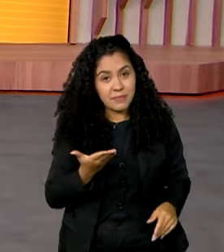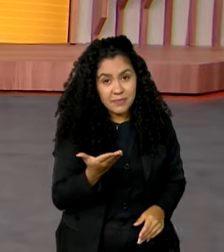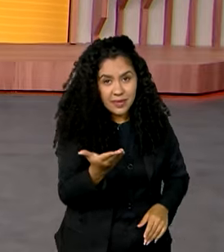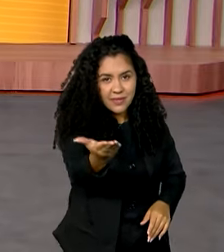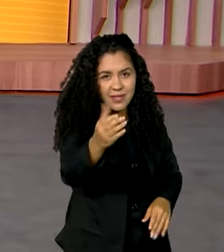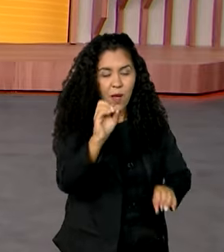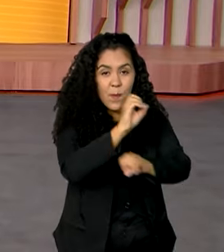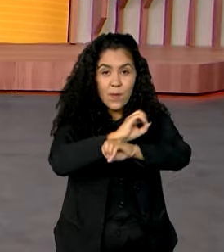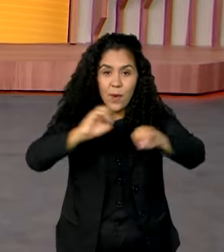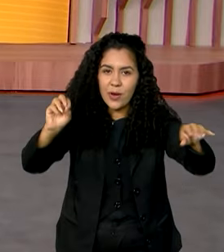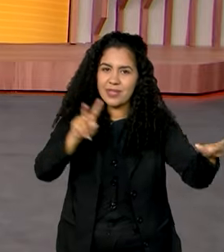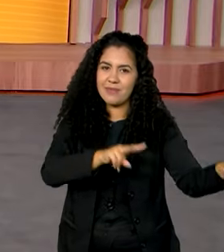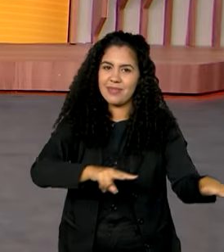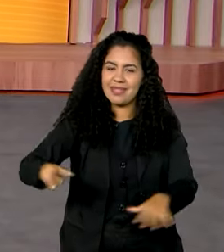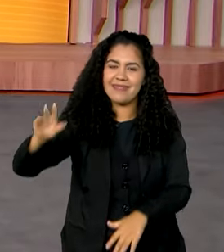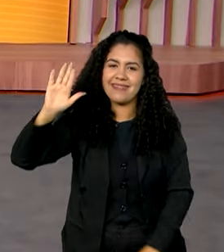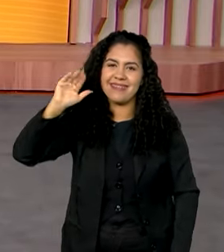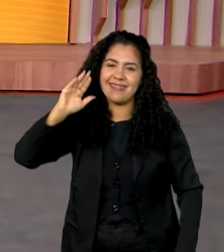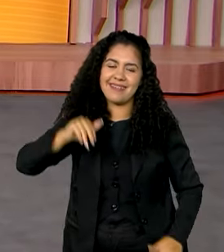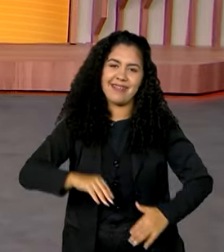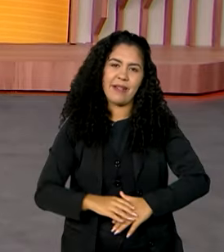cidadão. Uma ótima semana. Tchau.